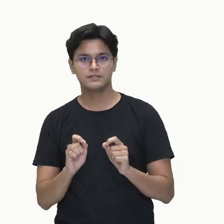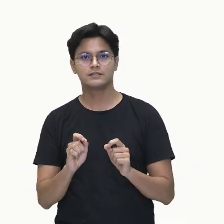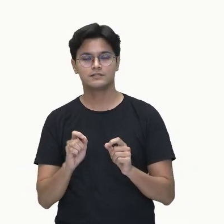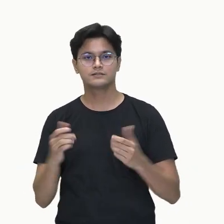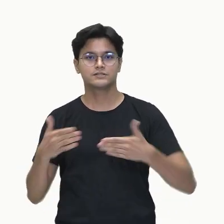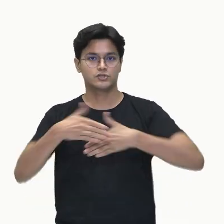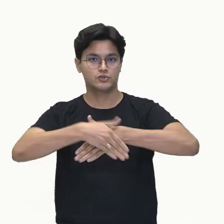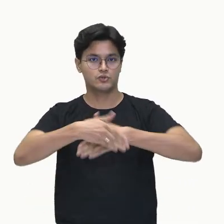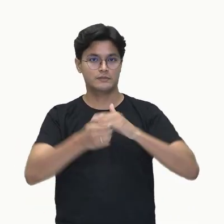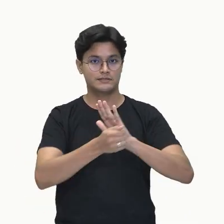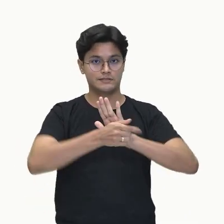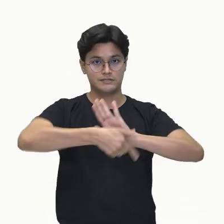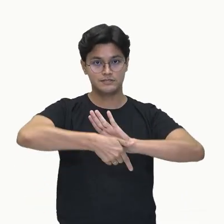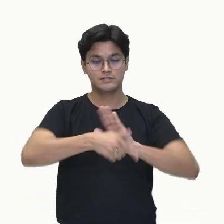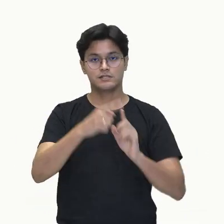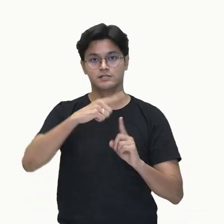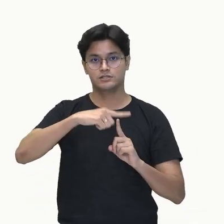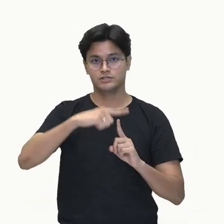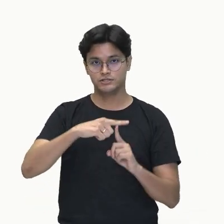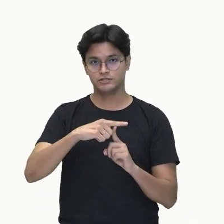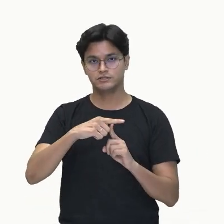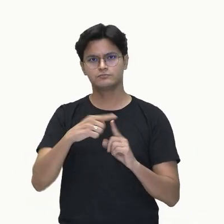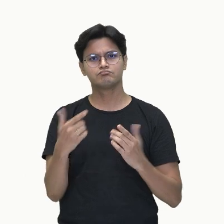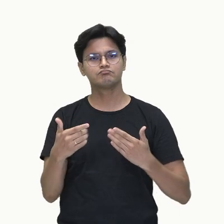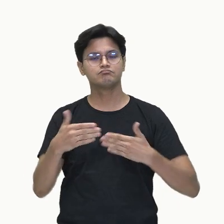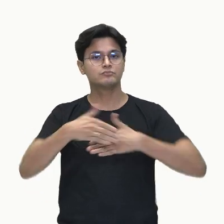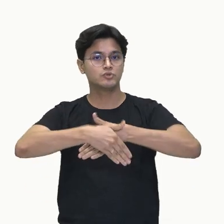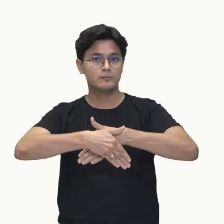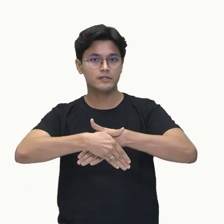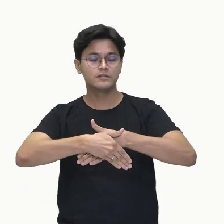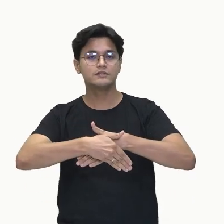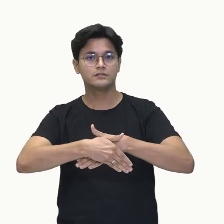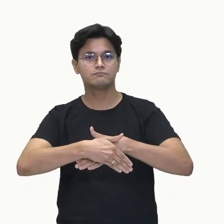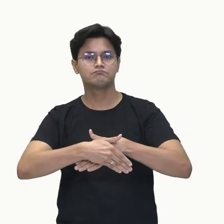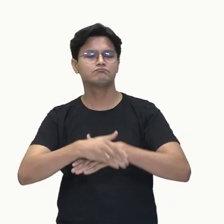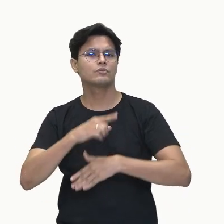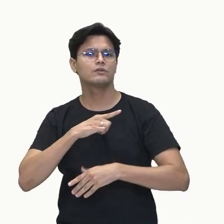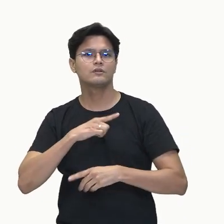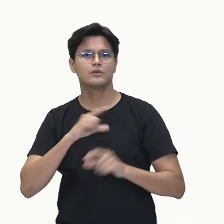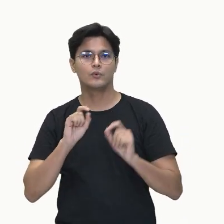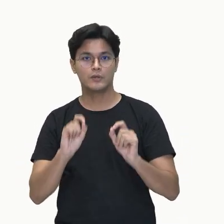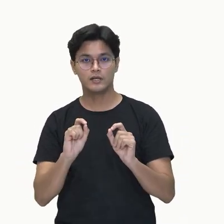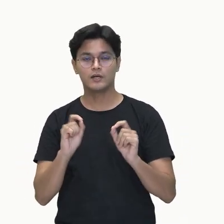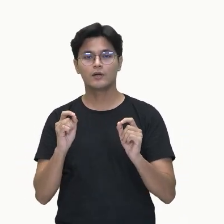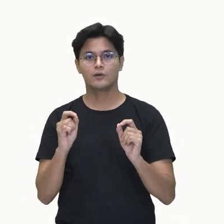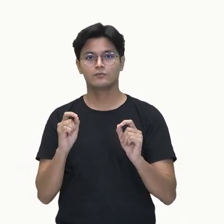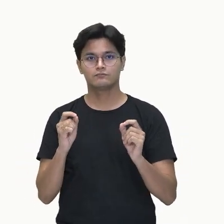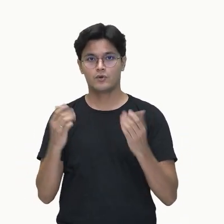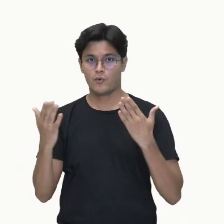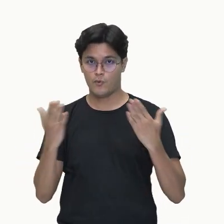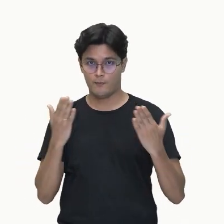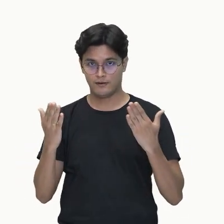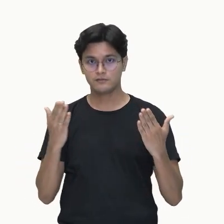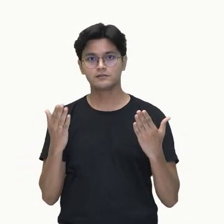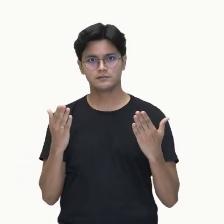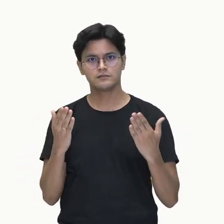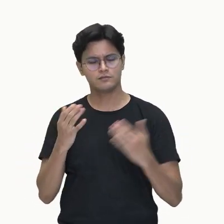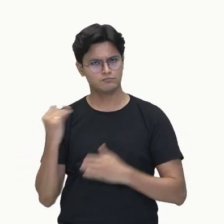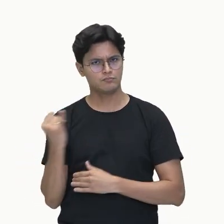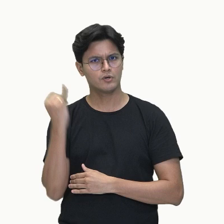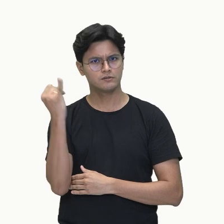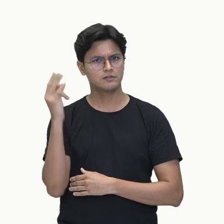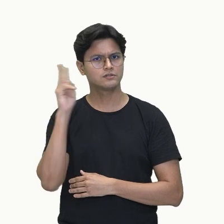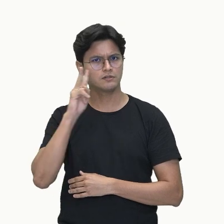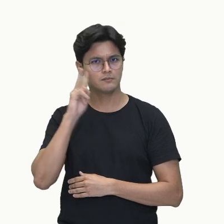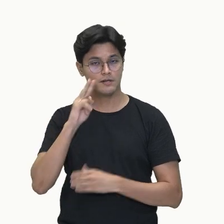tipo de isomeria que vai comparar, olha isso é interessante, bem importante, vai